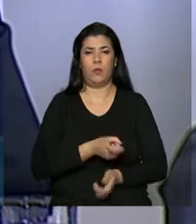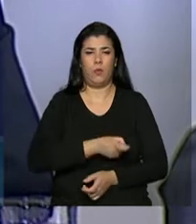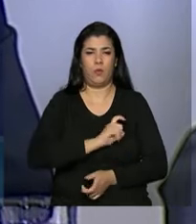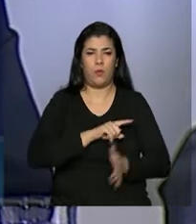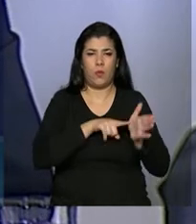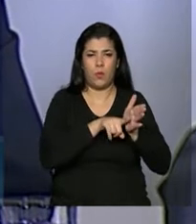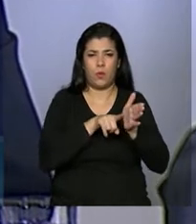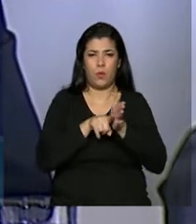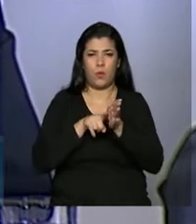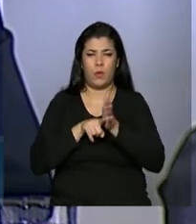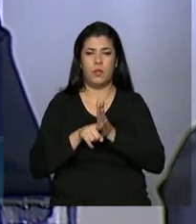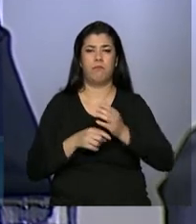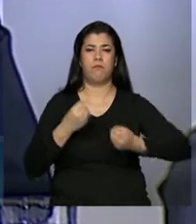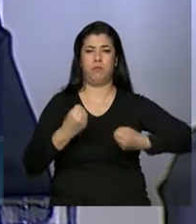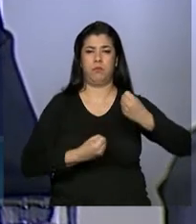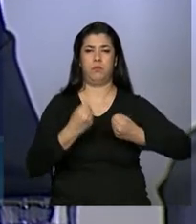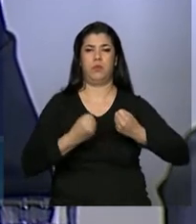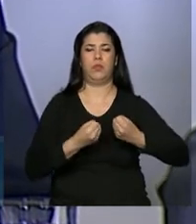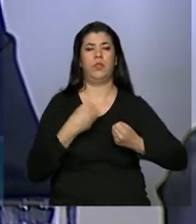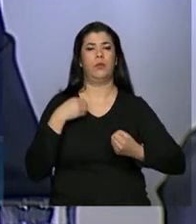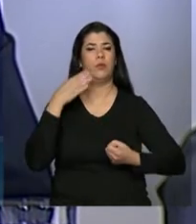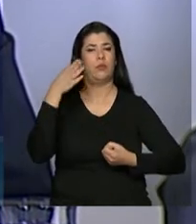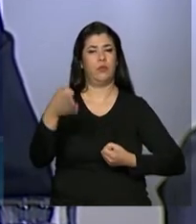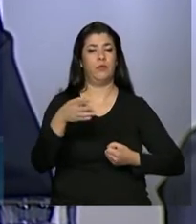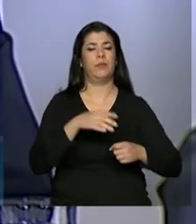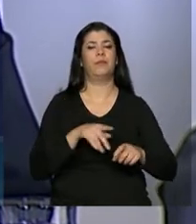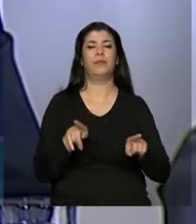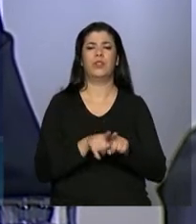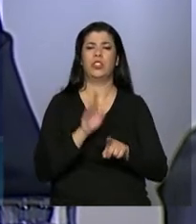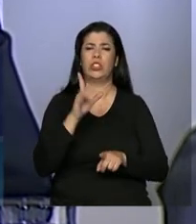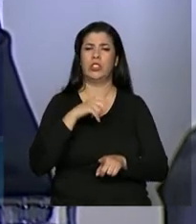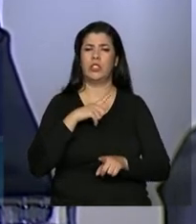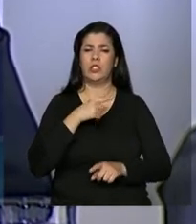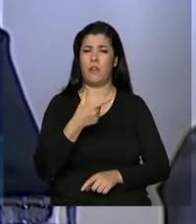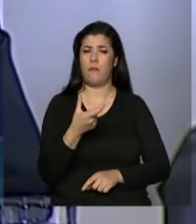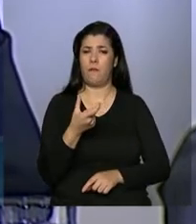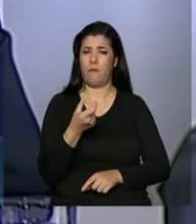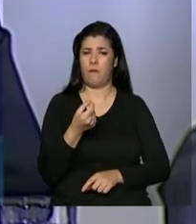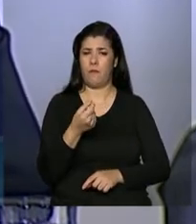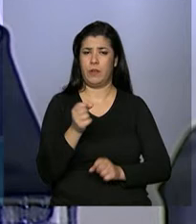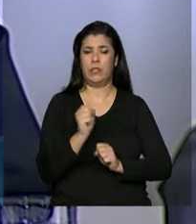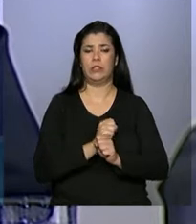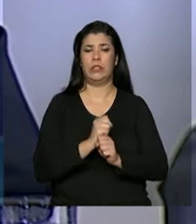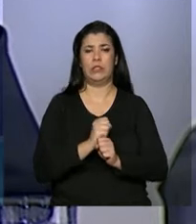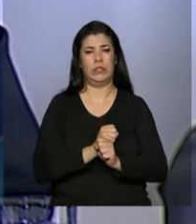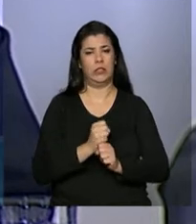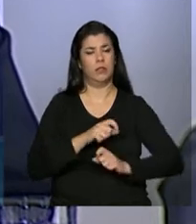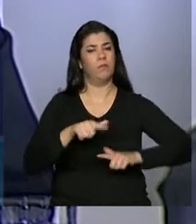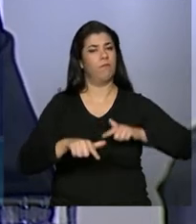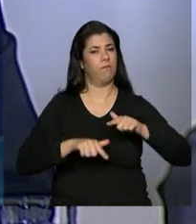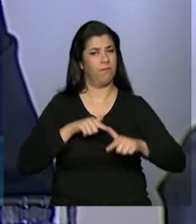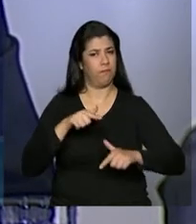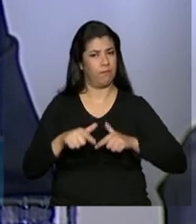Já se vão 20 anos de muito trabalho, dedicação,